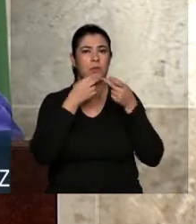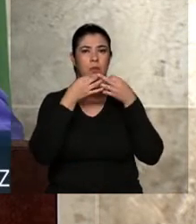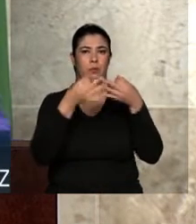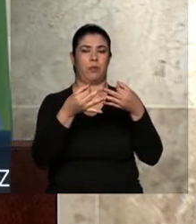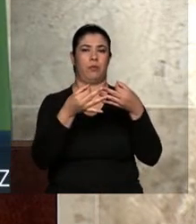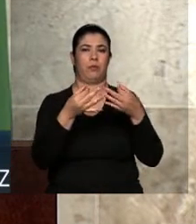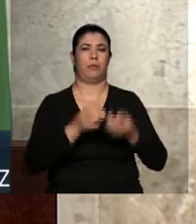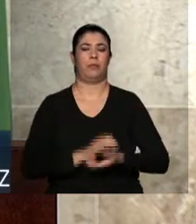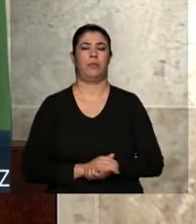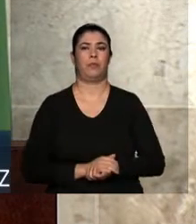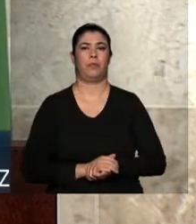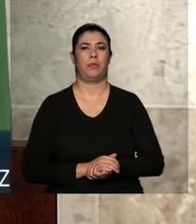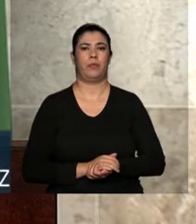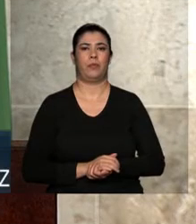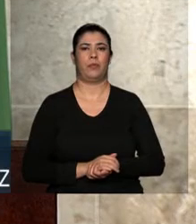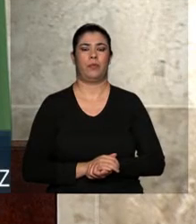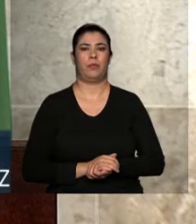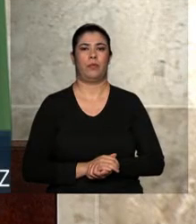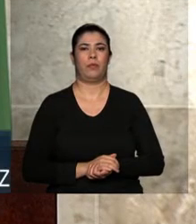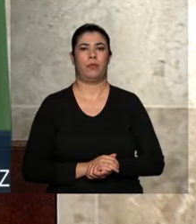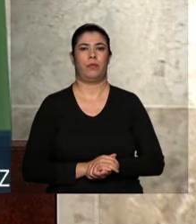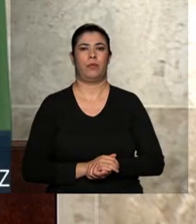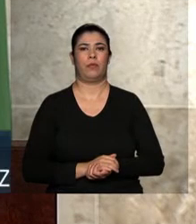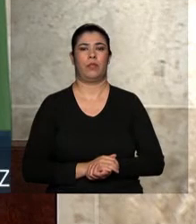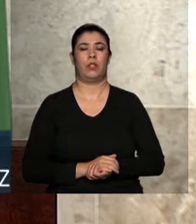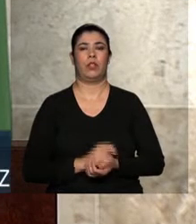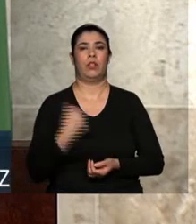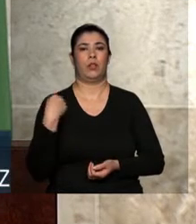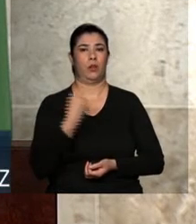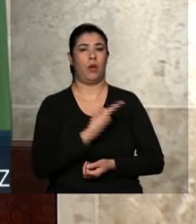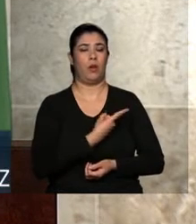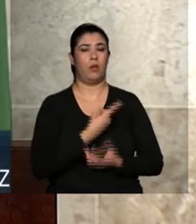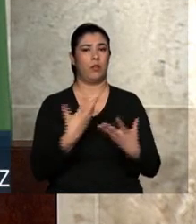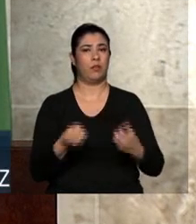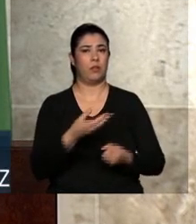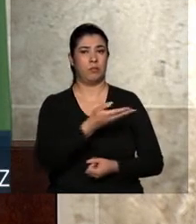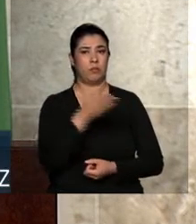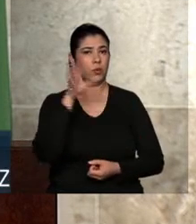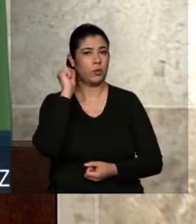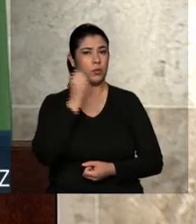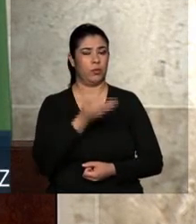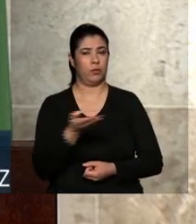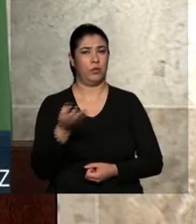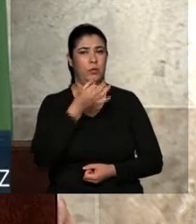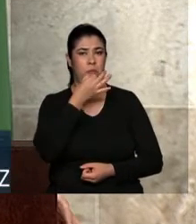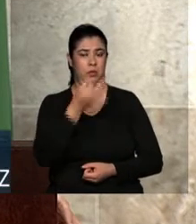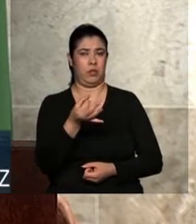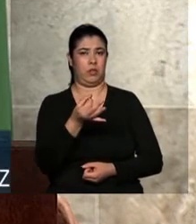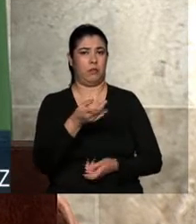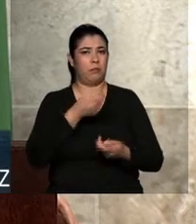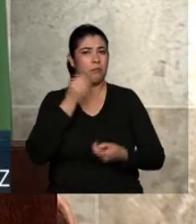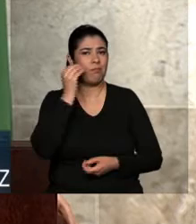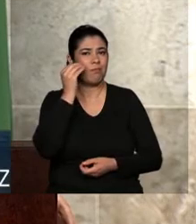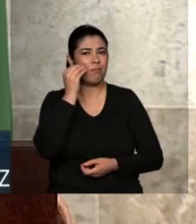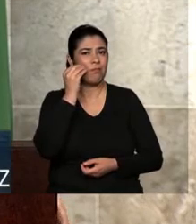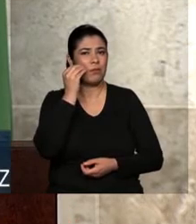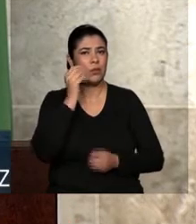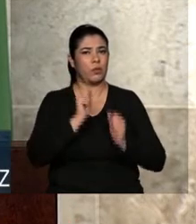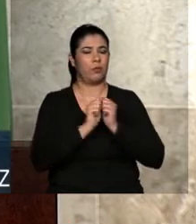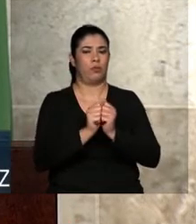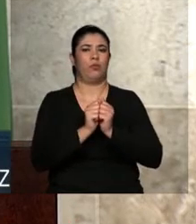E para, ao escutar, tentar com os senhores, construir